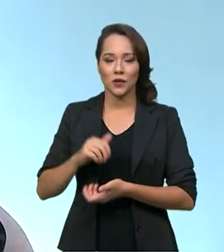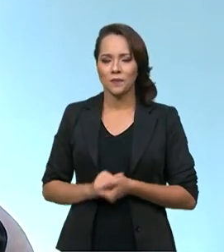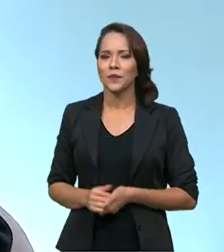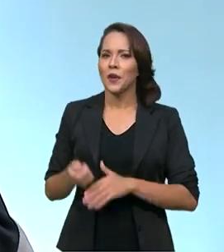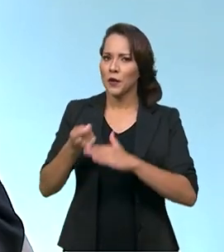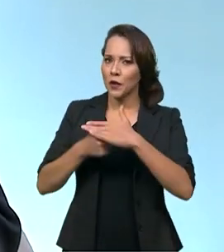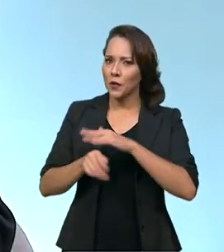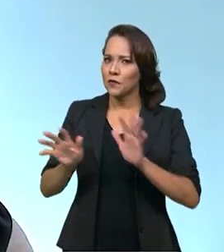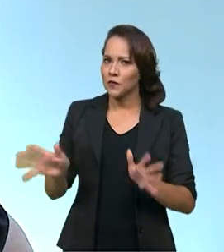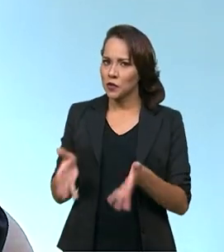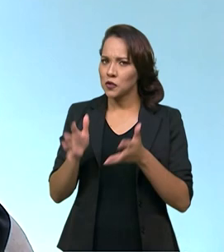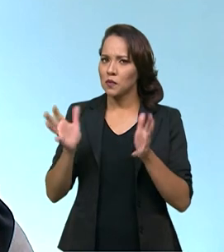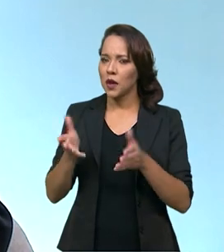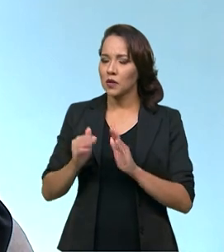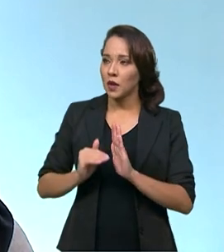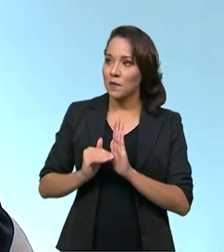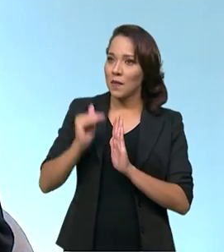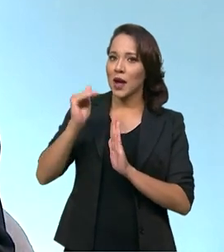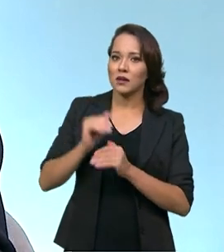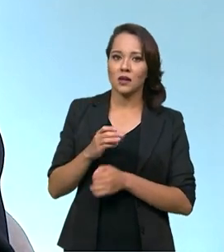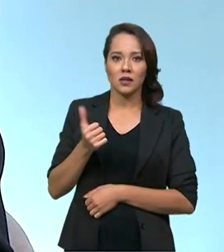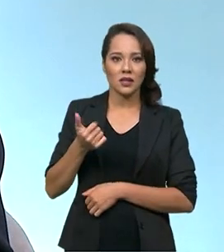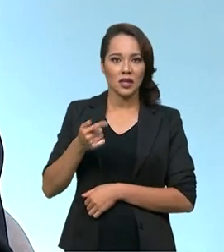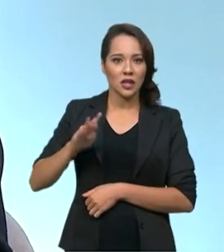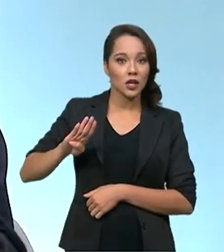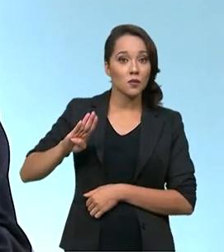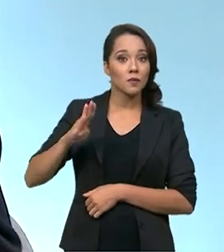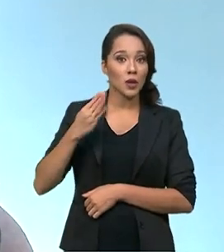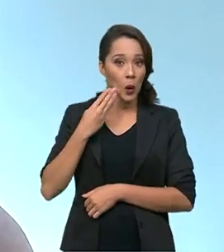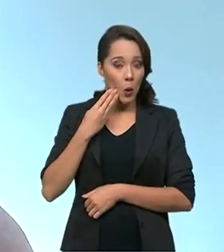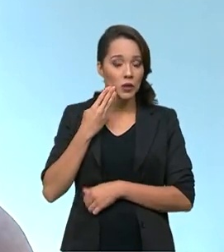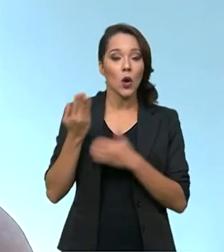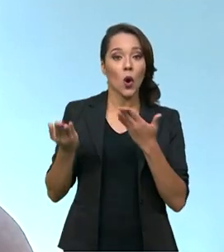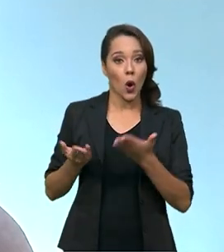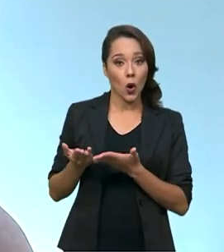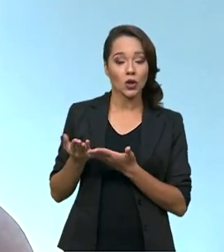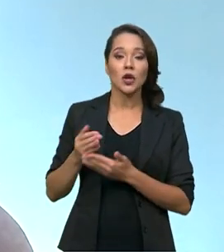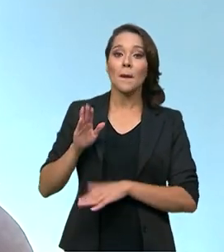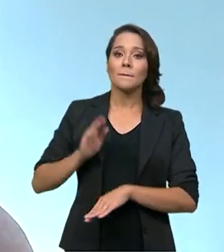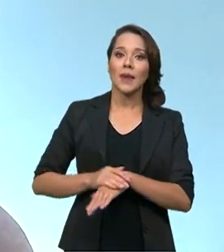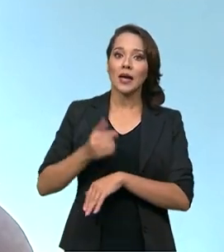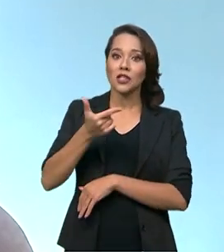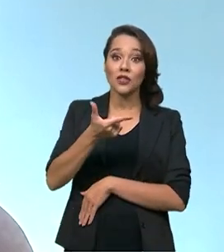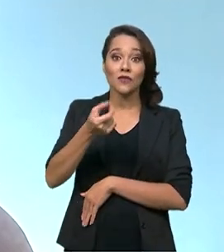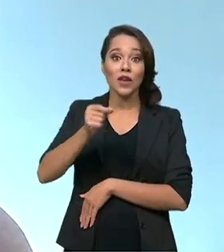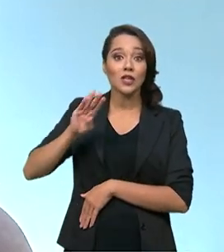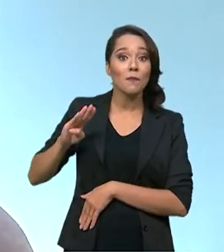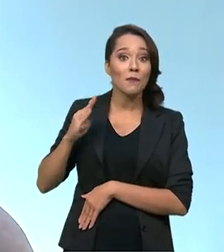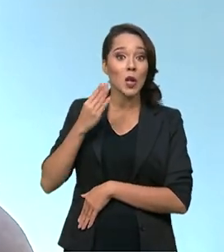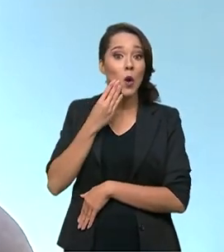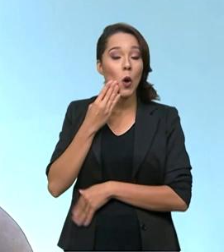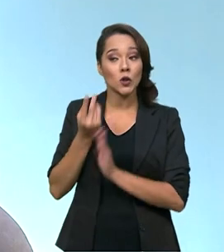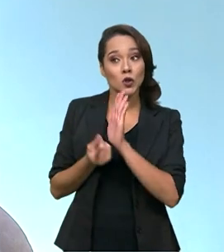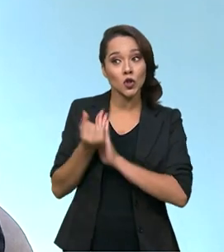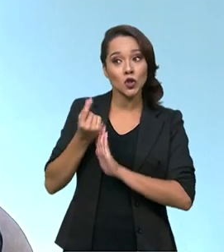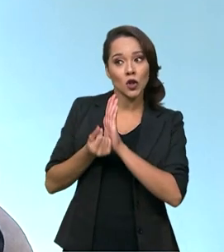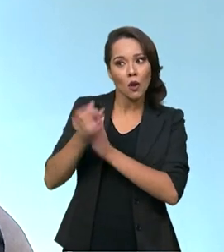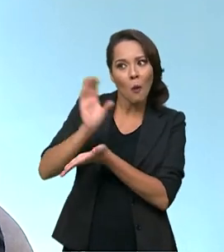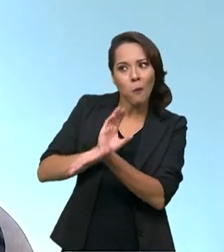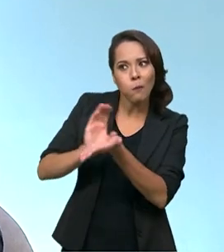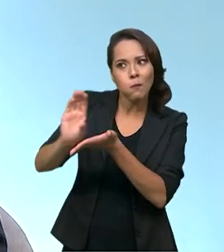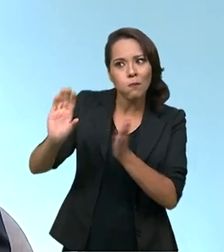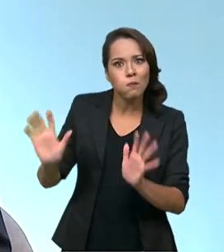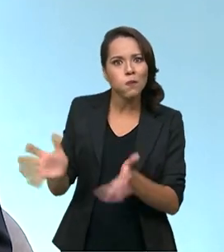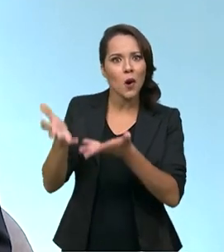o investimento, ele subiu de 17 bilhões, hoje com mais de 20 bilhões de orçamento. Então, é um